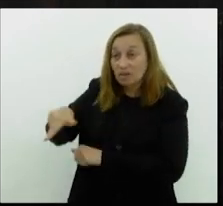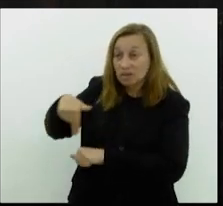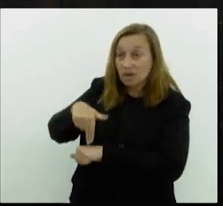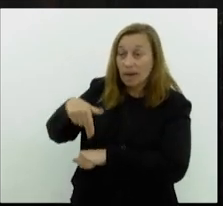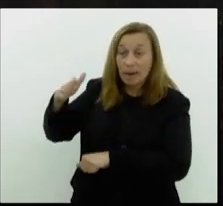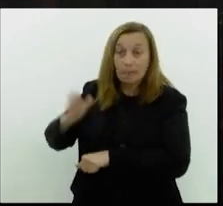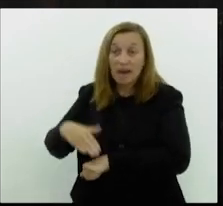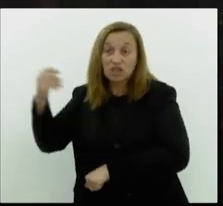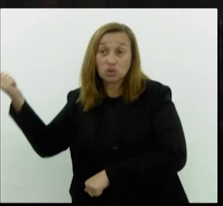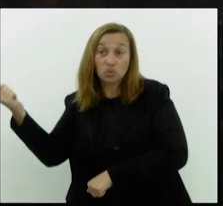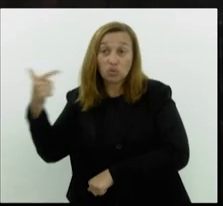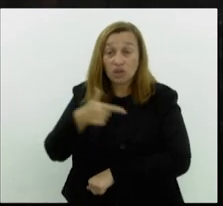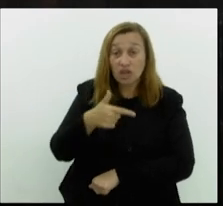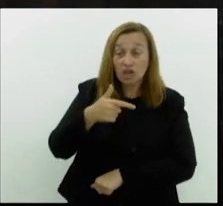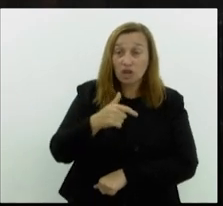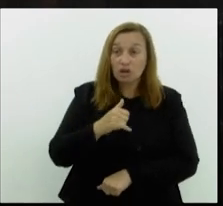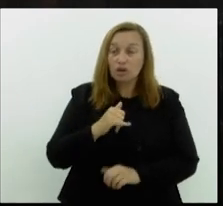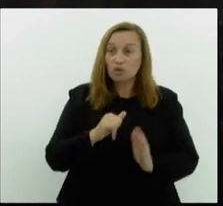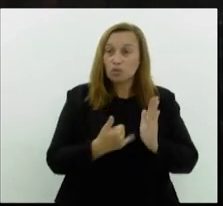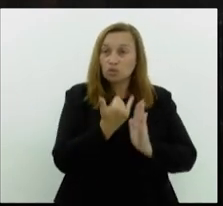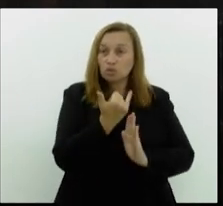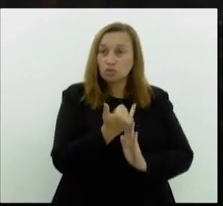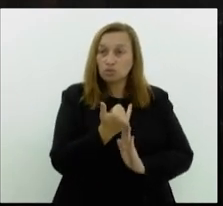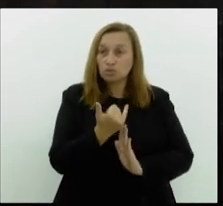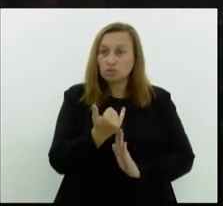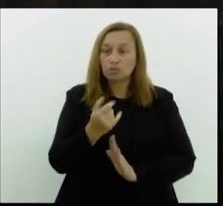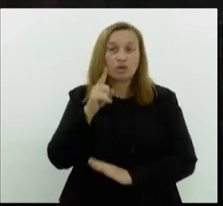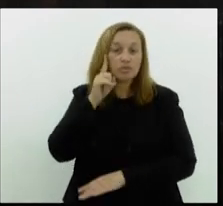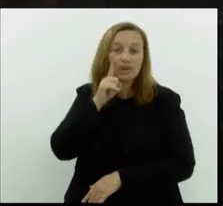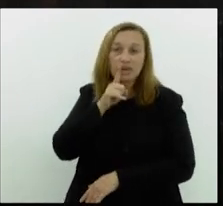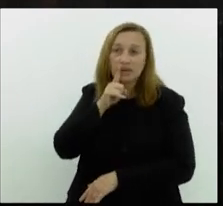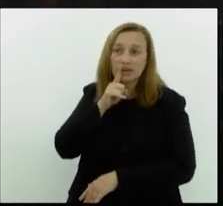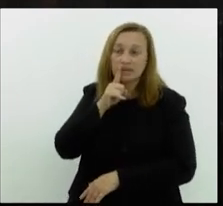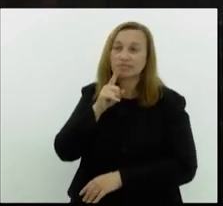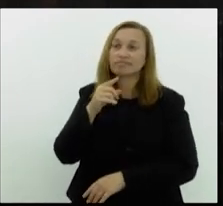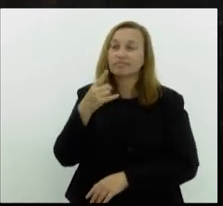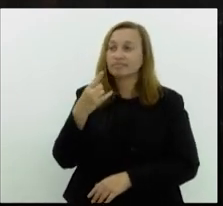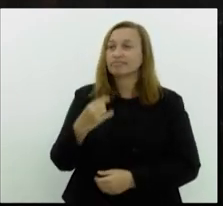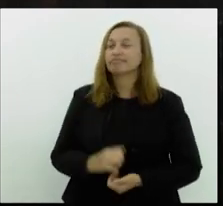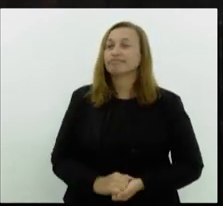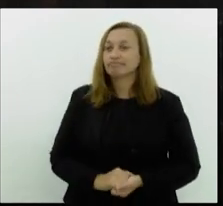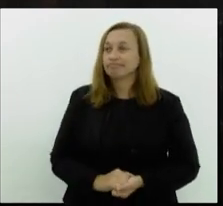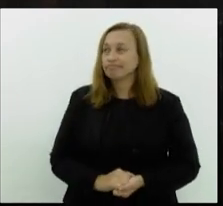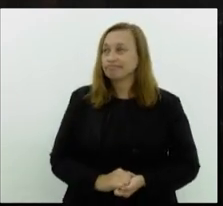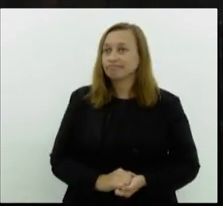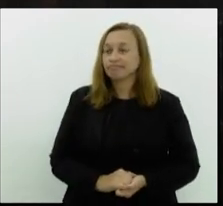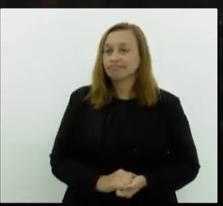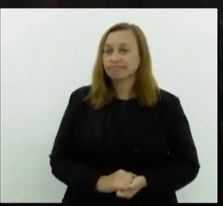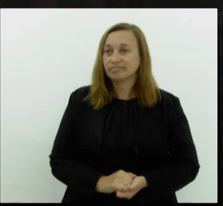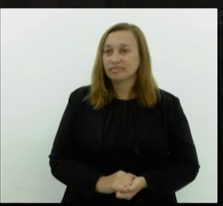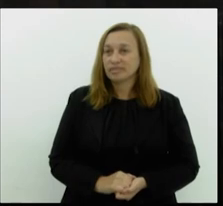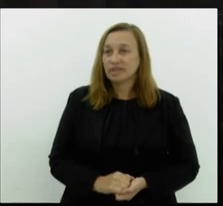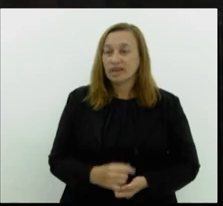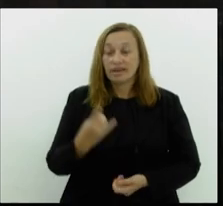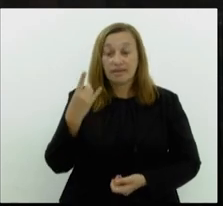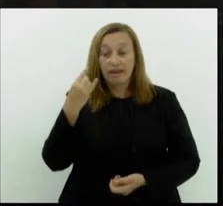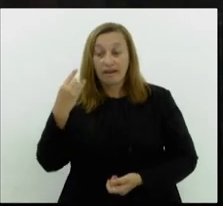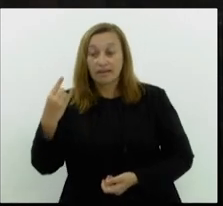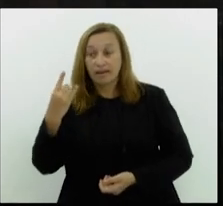do que o juro americano, que atrai volumes de dólares no mundo inteiro.